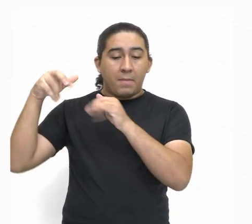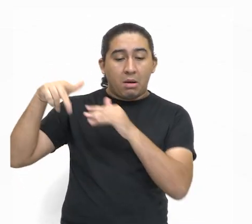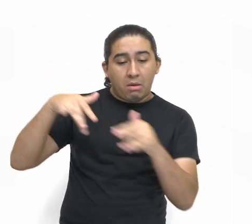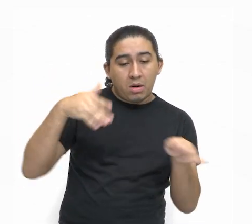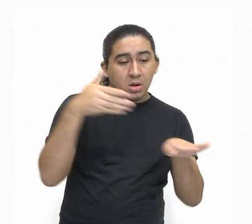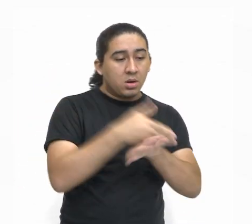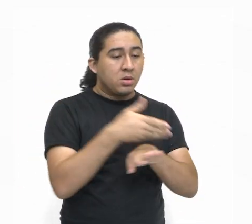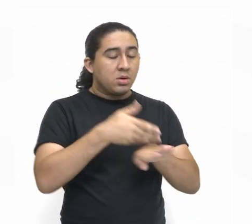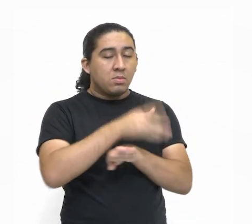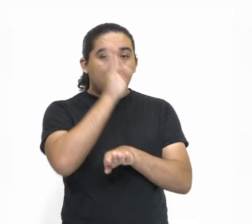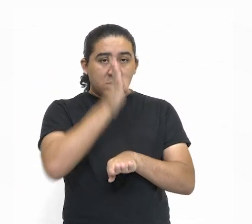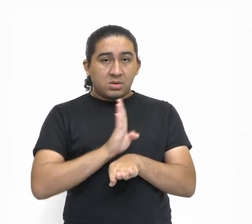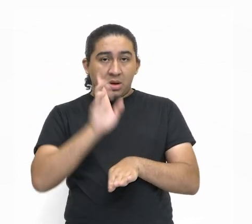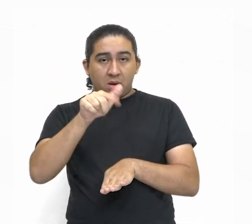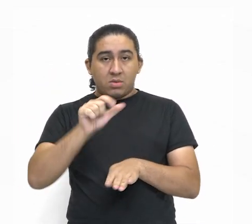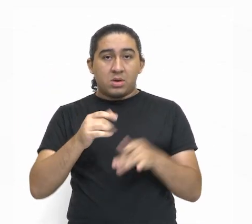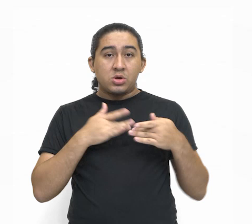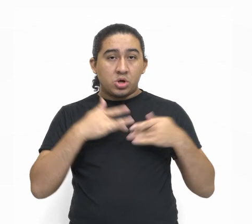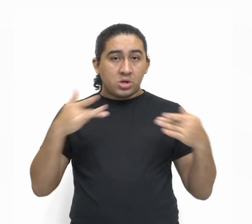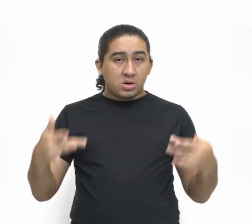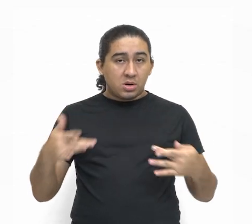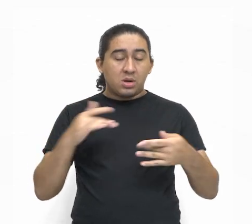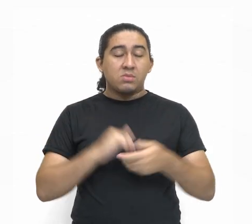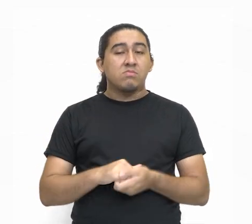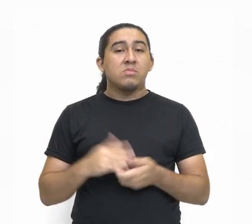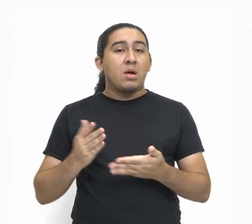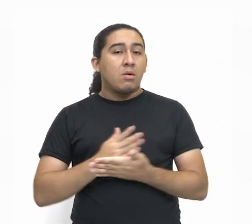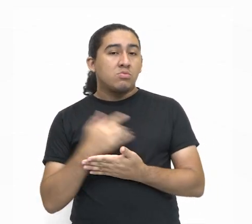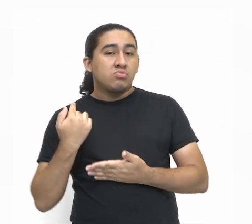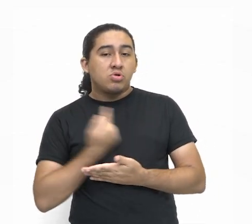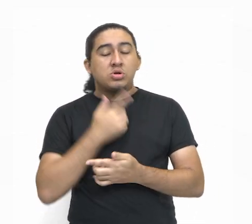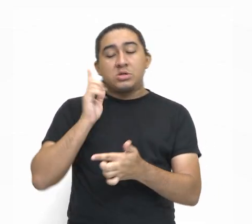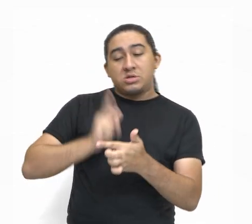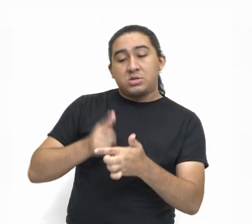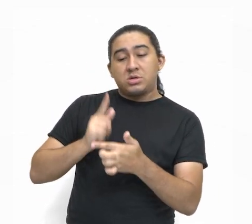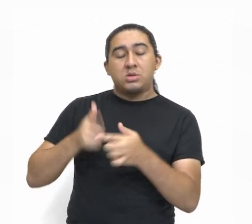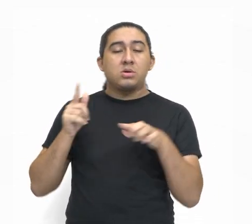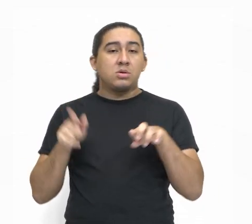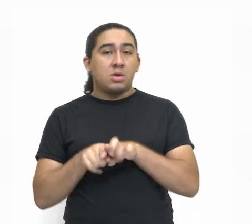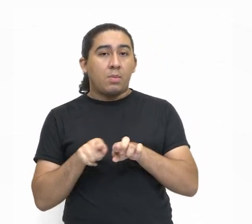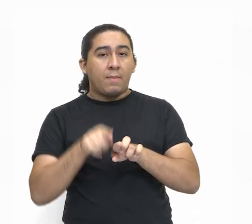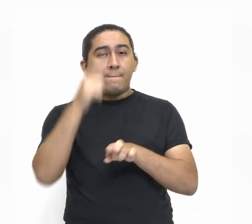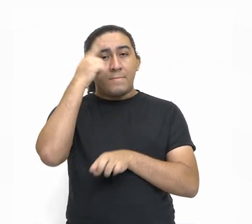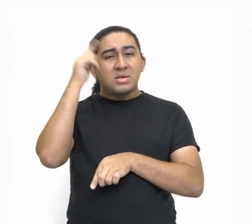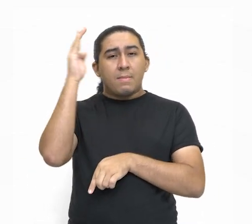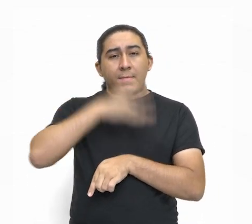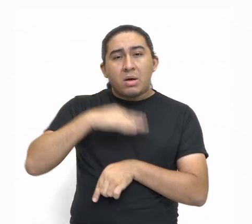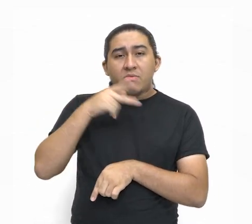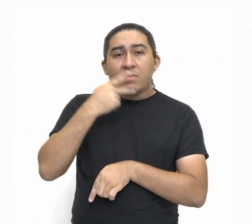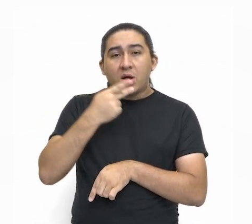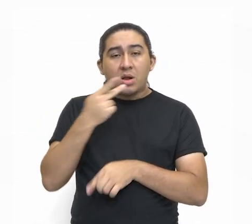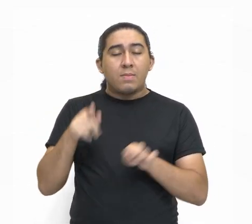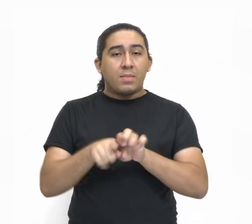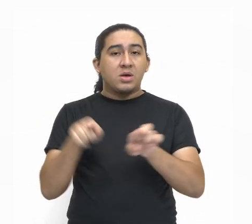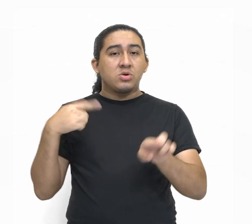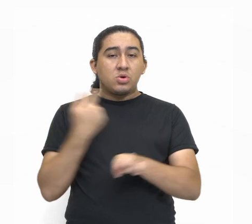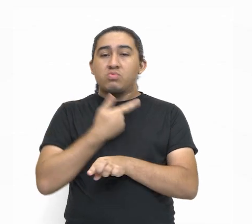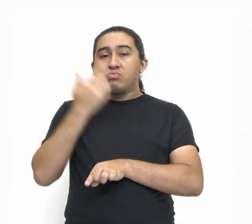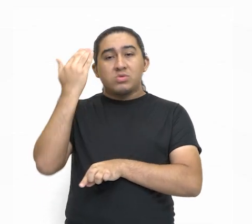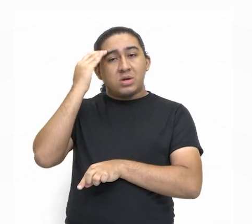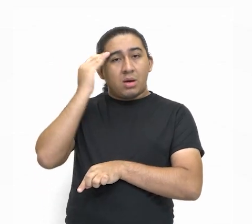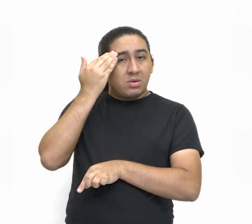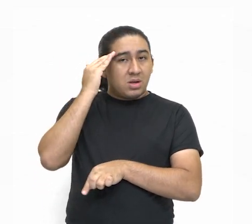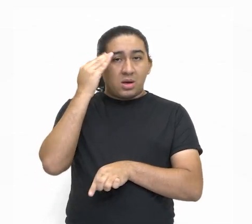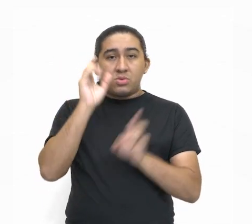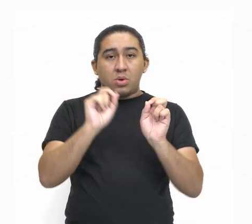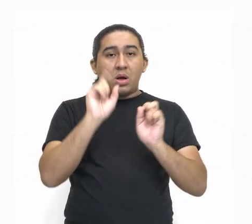quê? É solidariedade. Às vezes a gente critica, às vezes a gente fala até mal, mas a gente não entende o